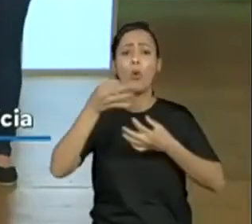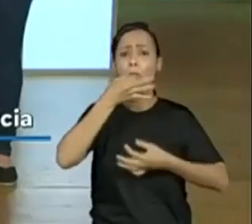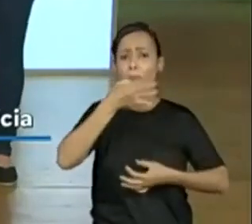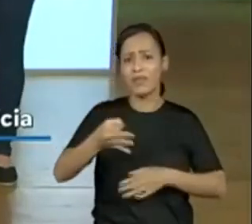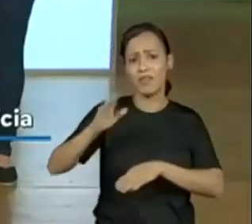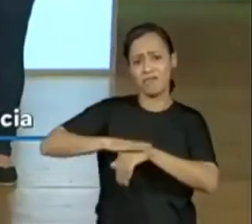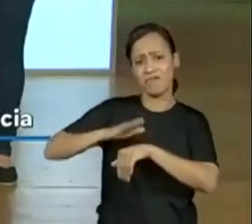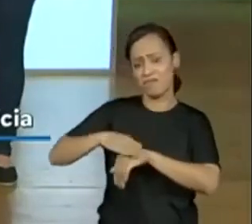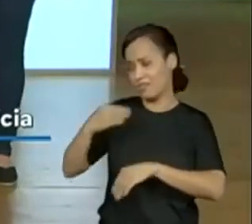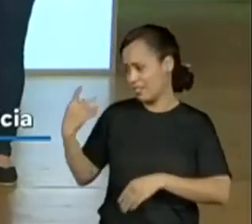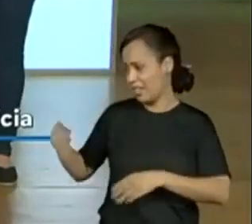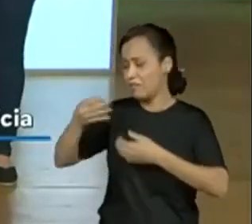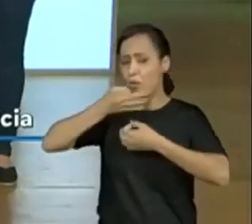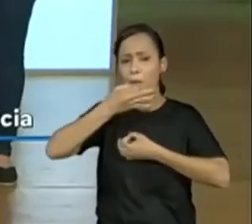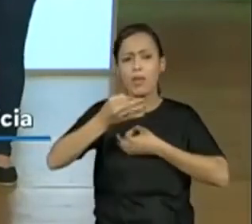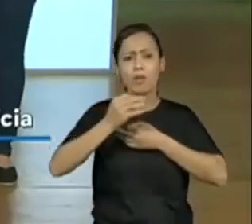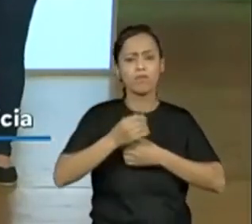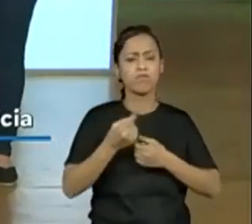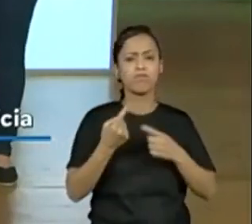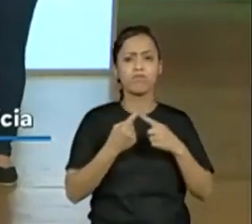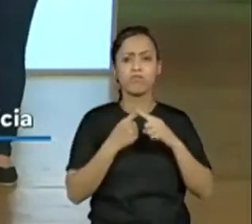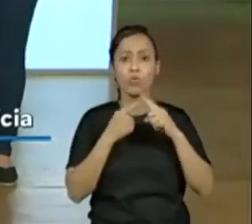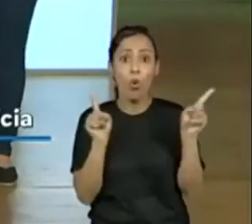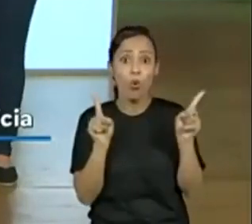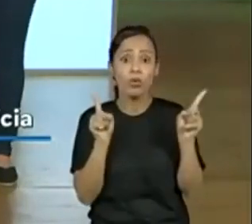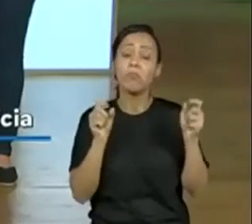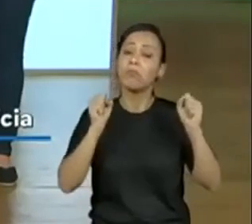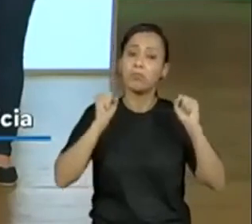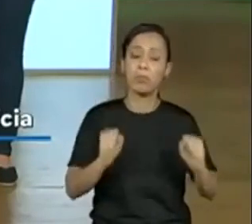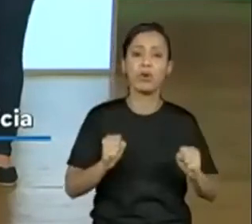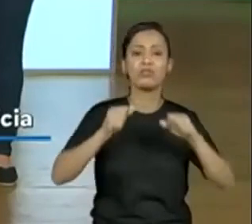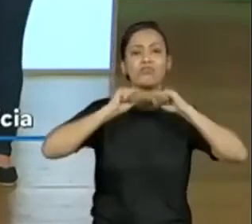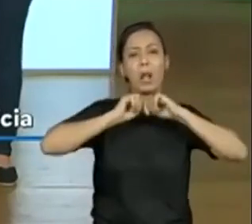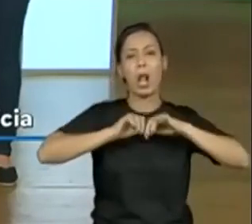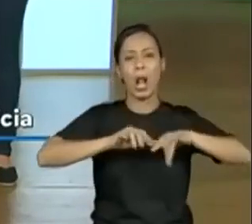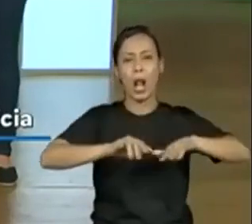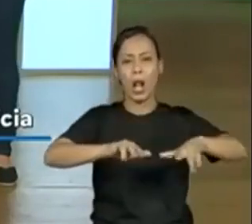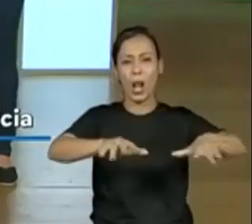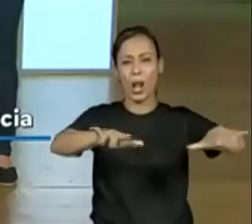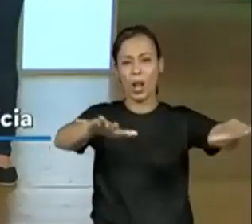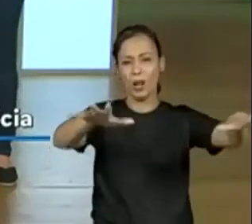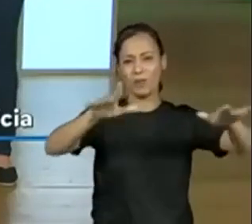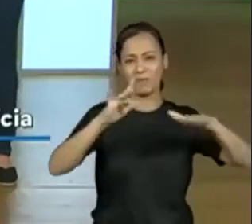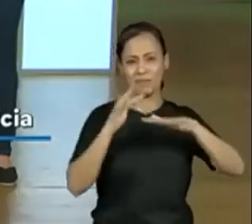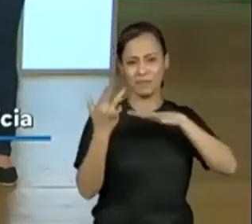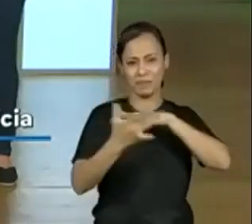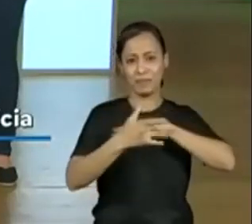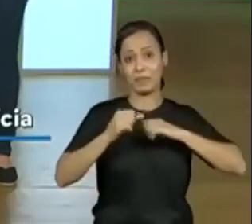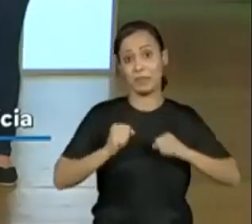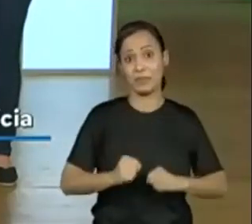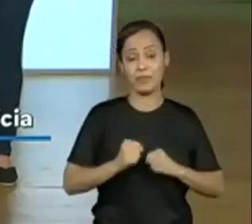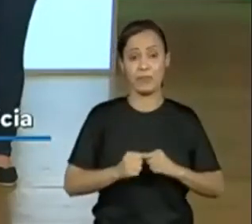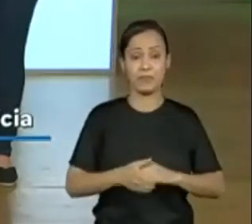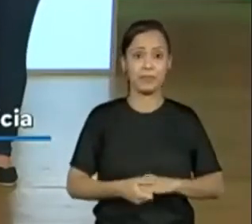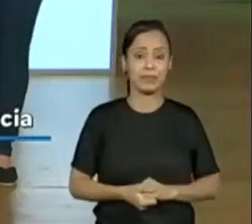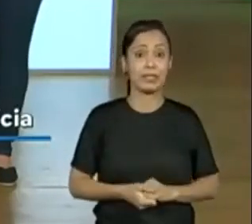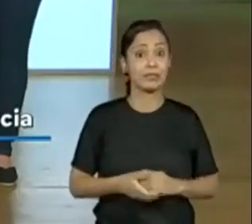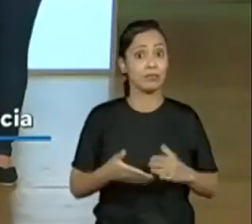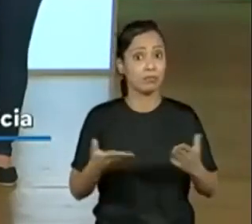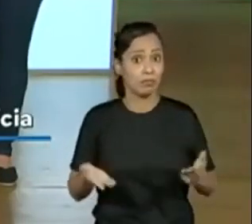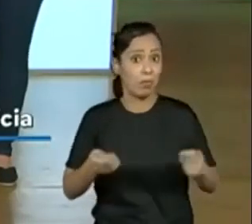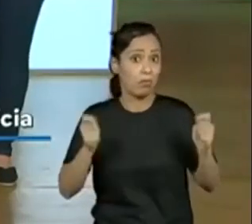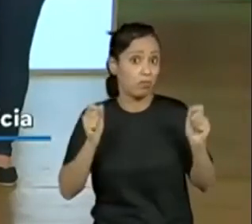social e acabou ganhando muitos seguidores. Isso mesmo. Viralizou, como a gente diz na internet. Bem atual esses termos, né?